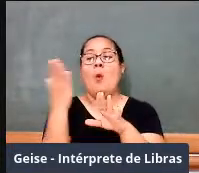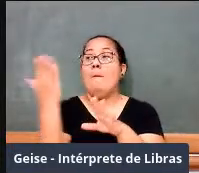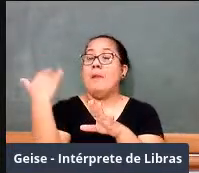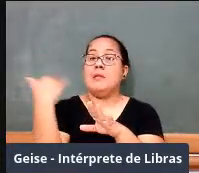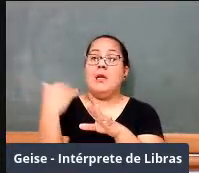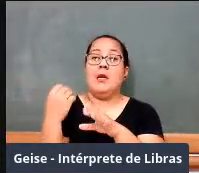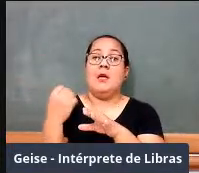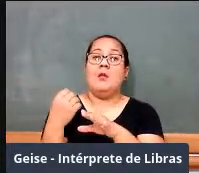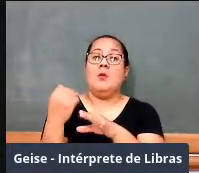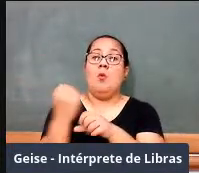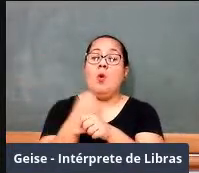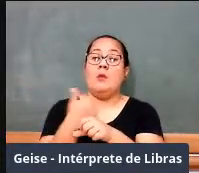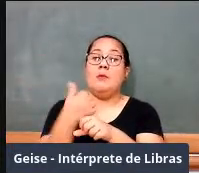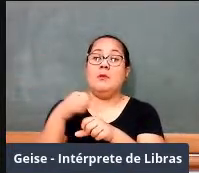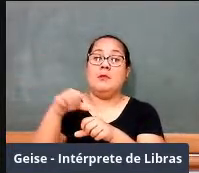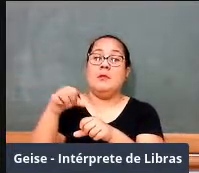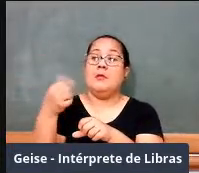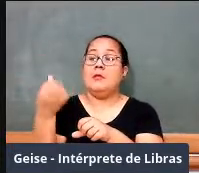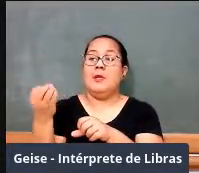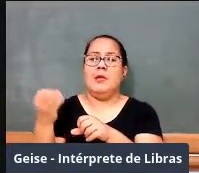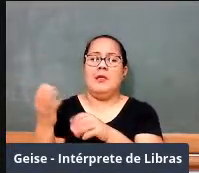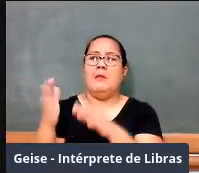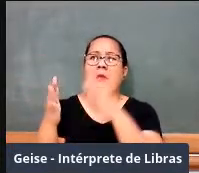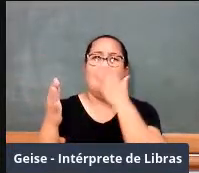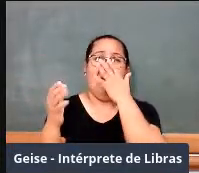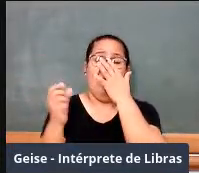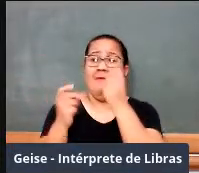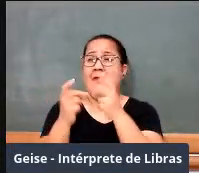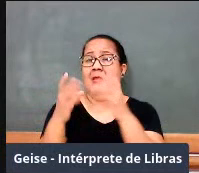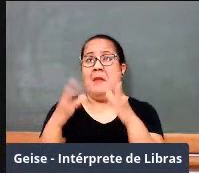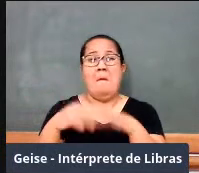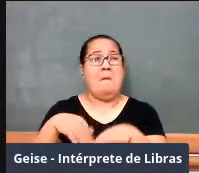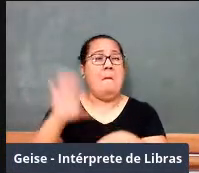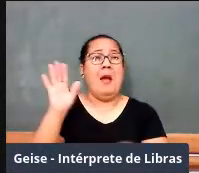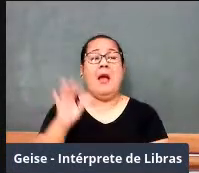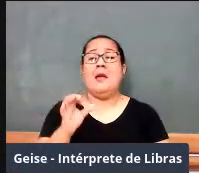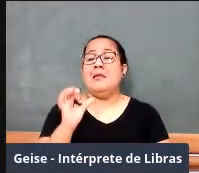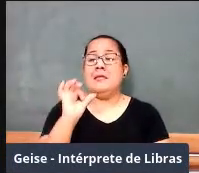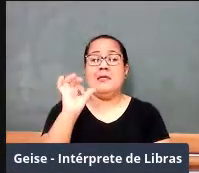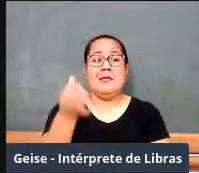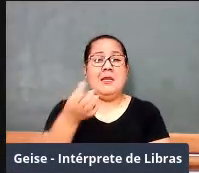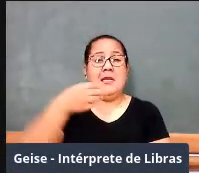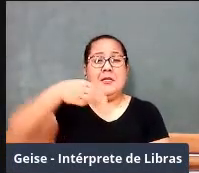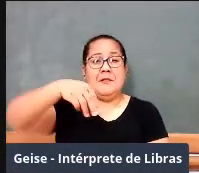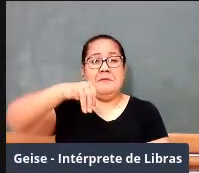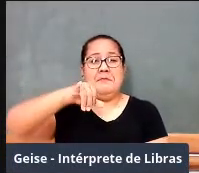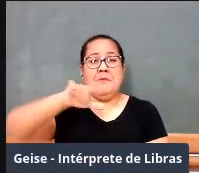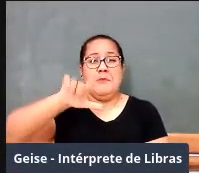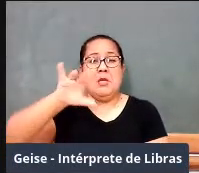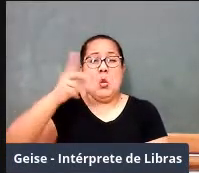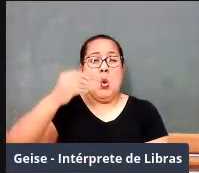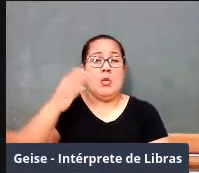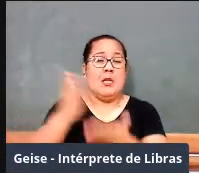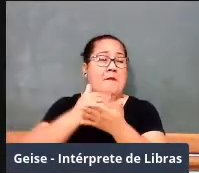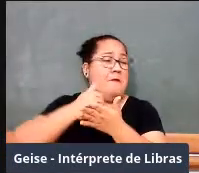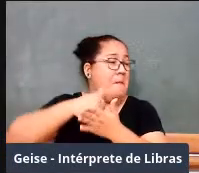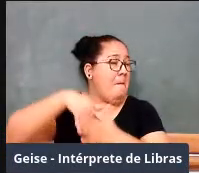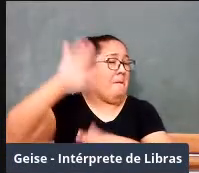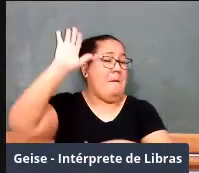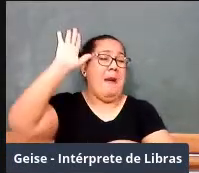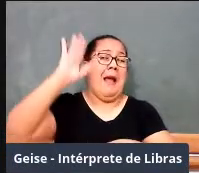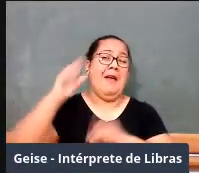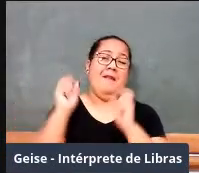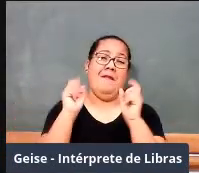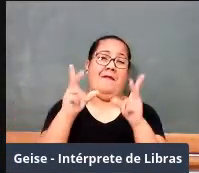60, nos primeiros anos da década de 60, seis milhões de livros do seu curso de matemática